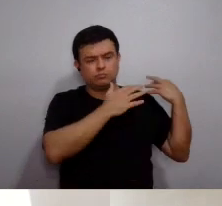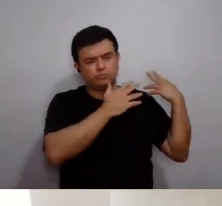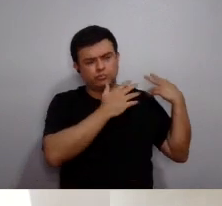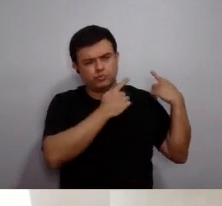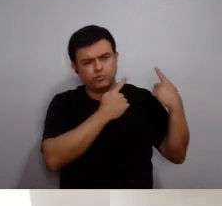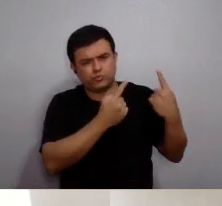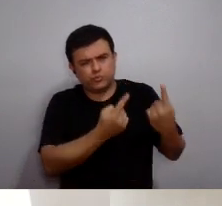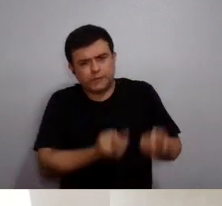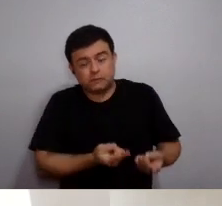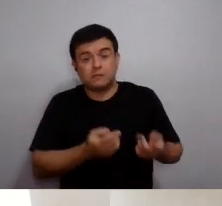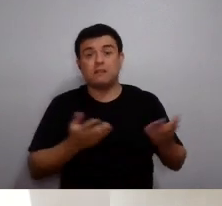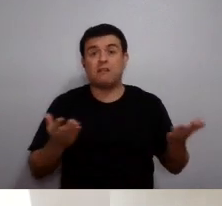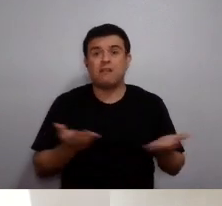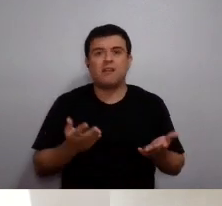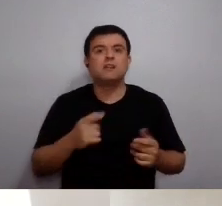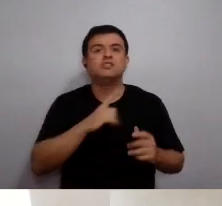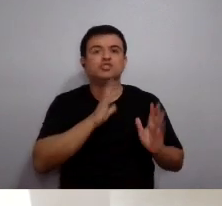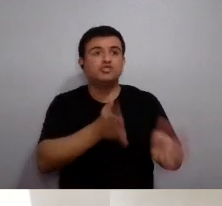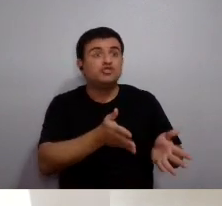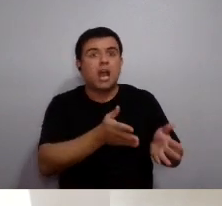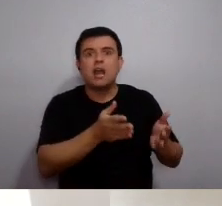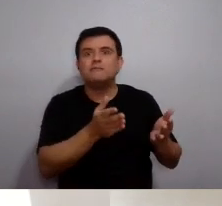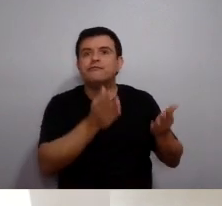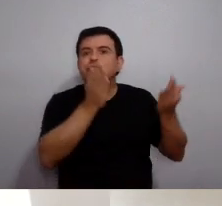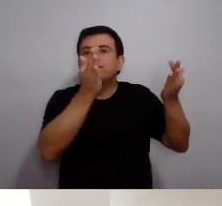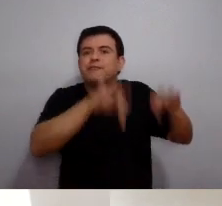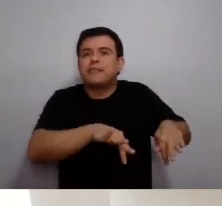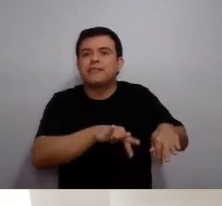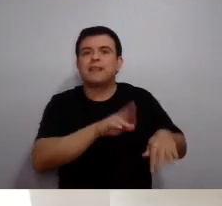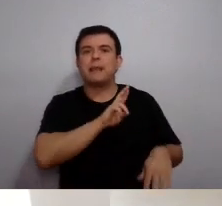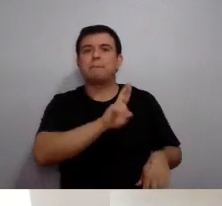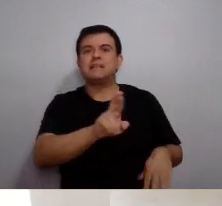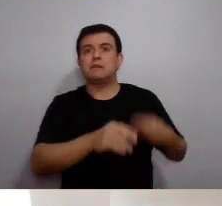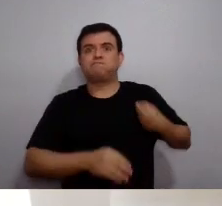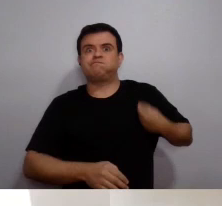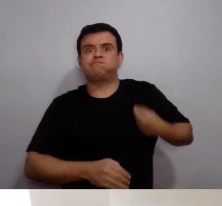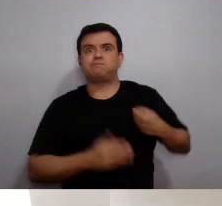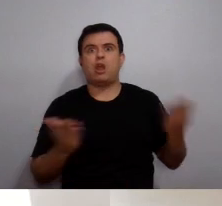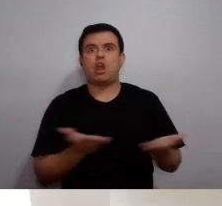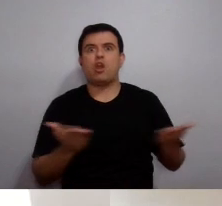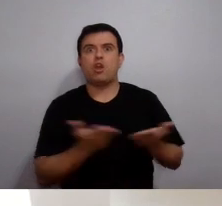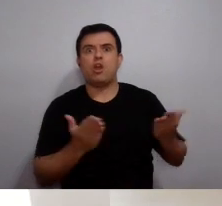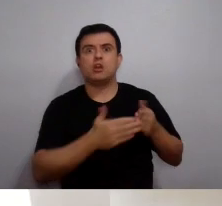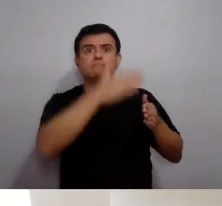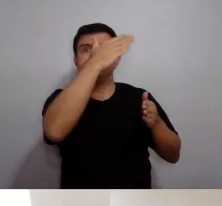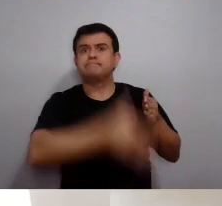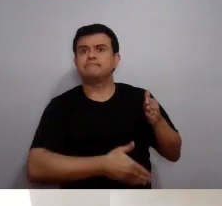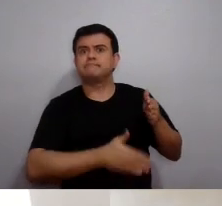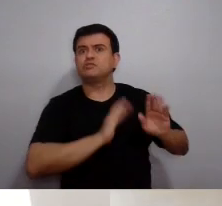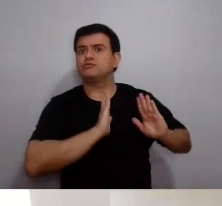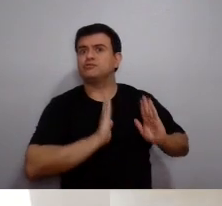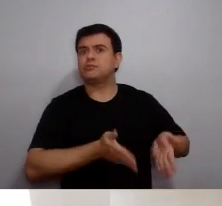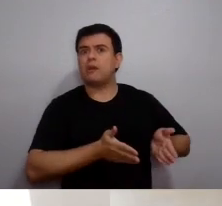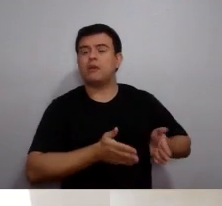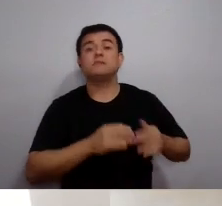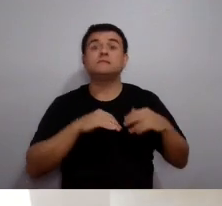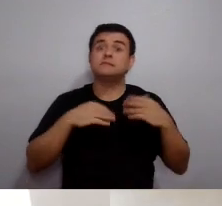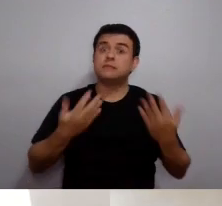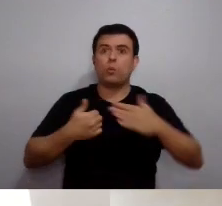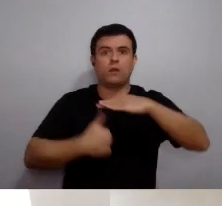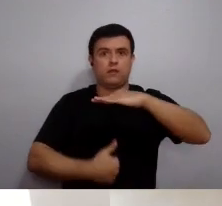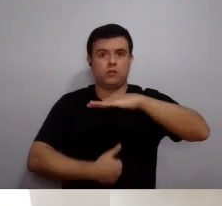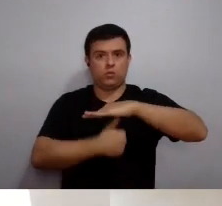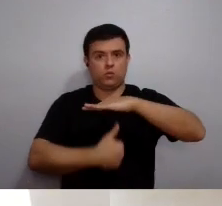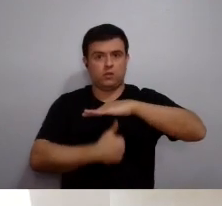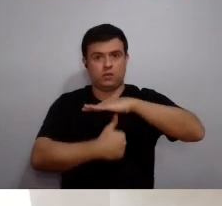houve a finalização dos mandatos dos atuais representantes. Então,